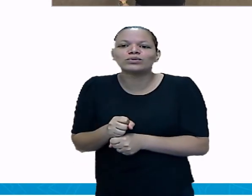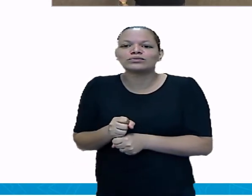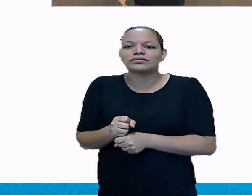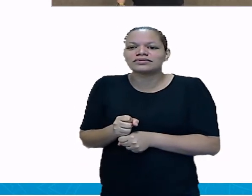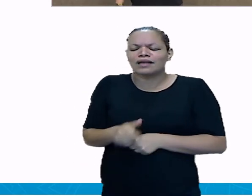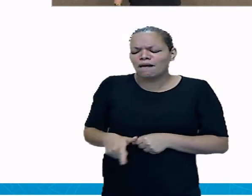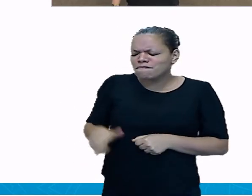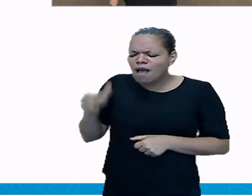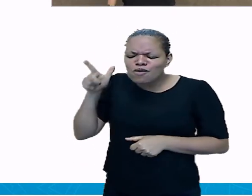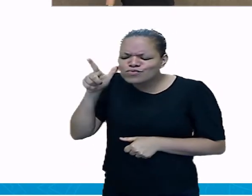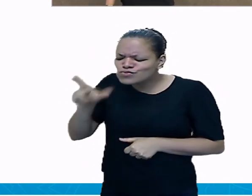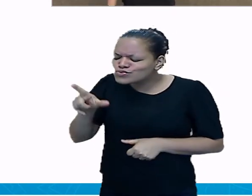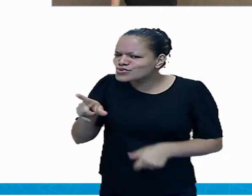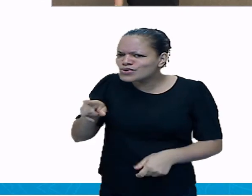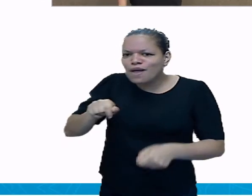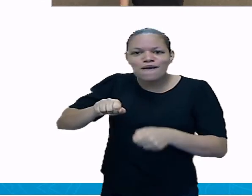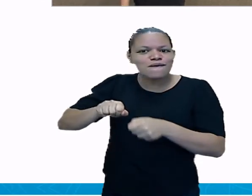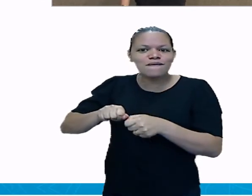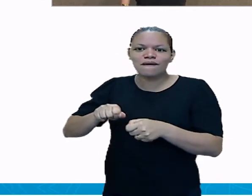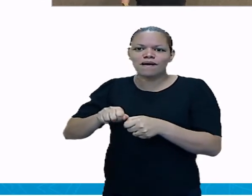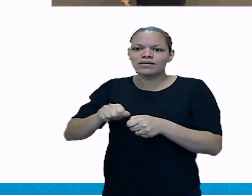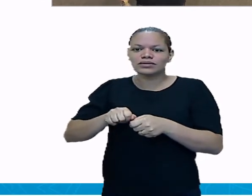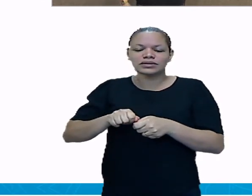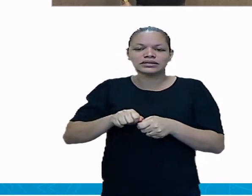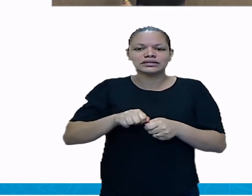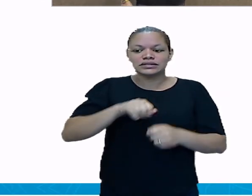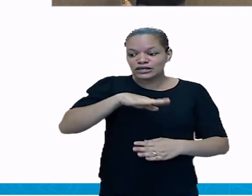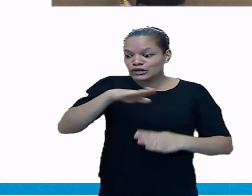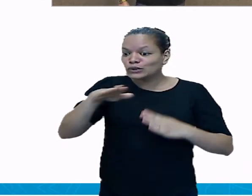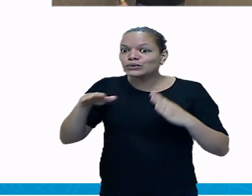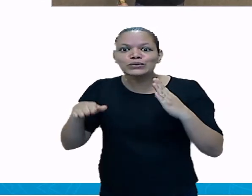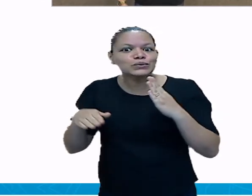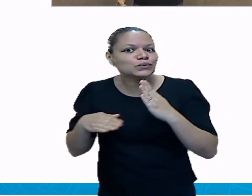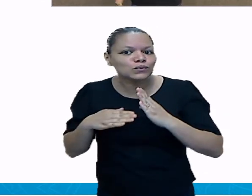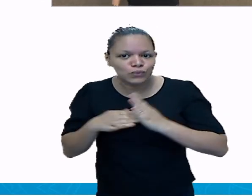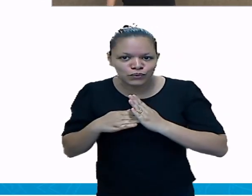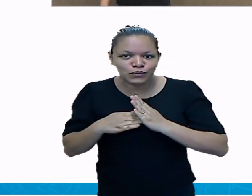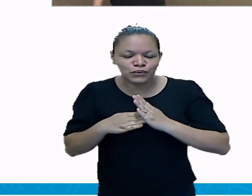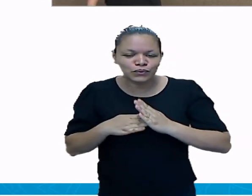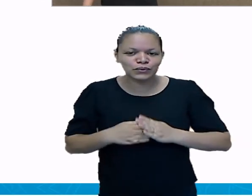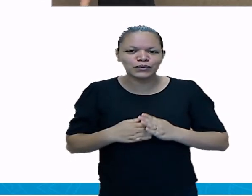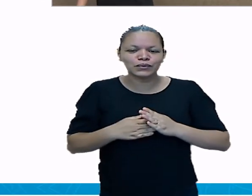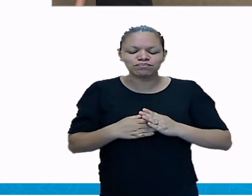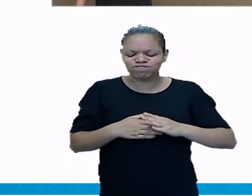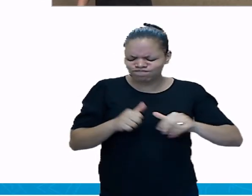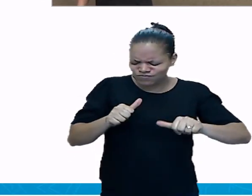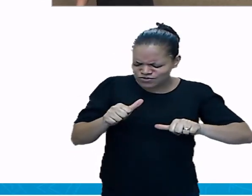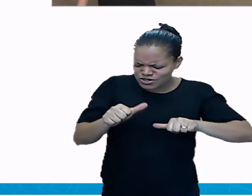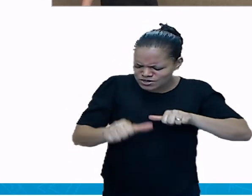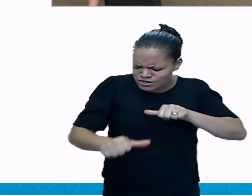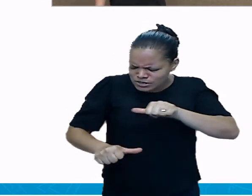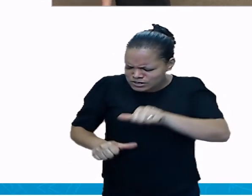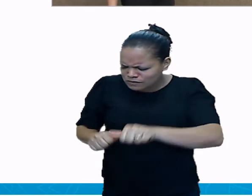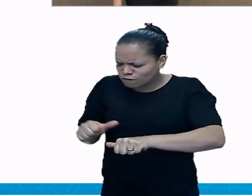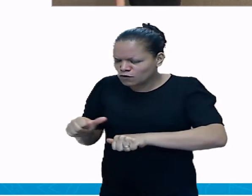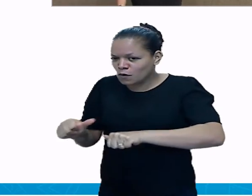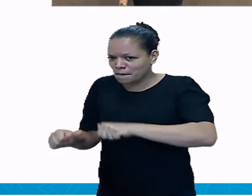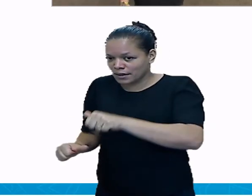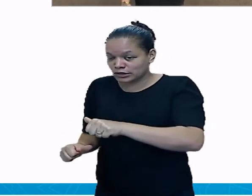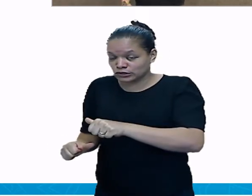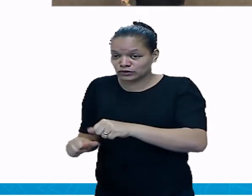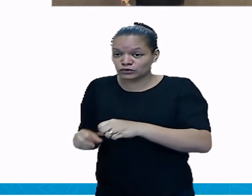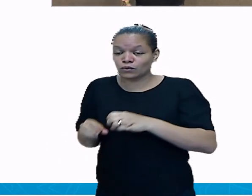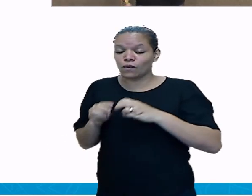é obtida por meio de reações químicas, ou seja, transformações de um tipo de matéria